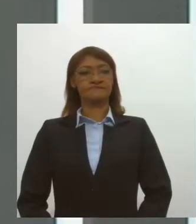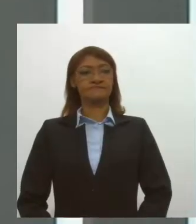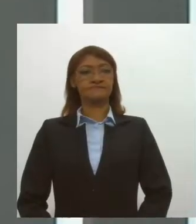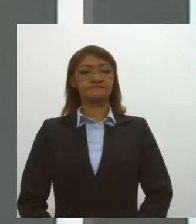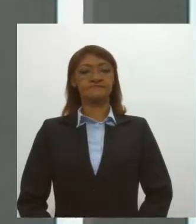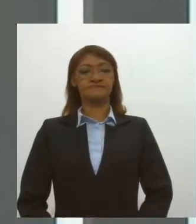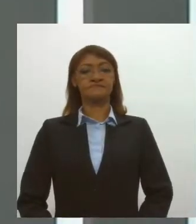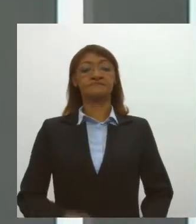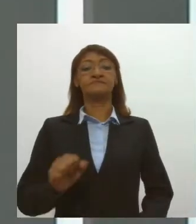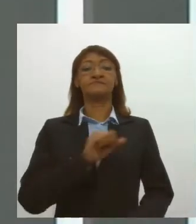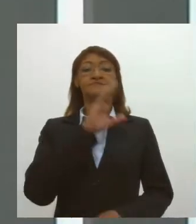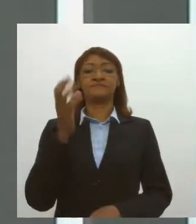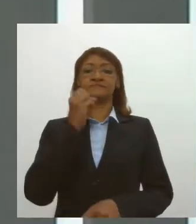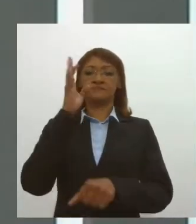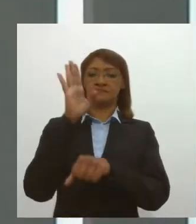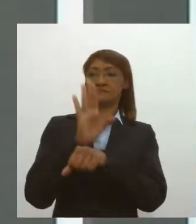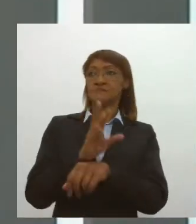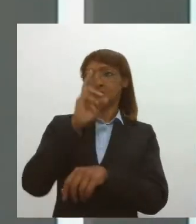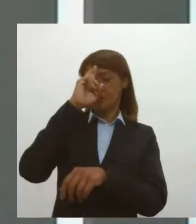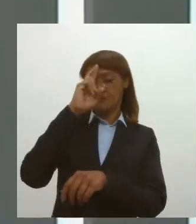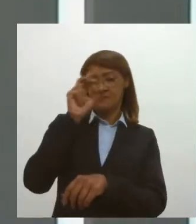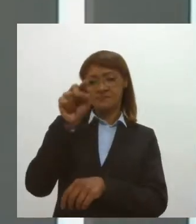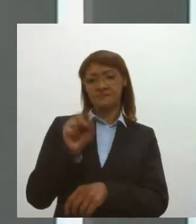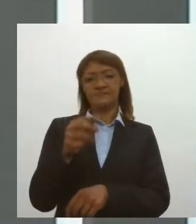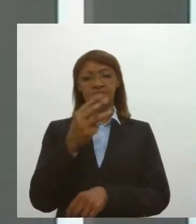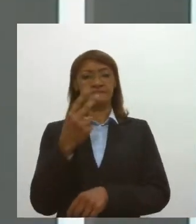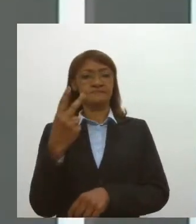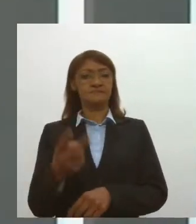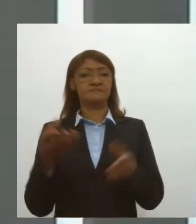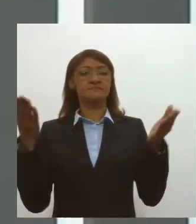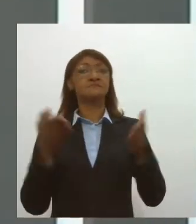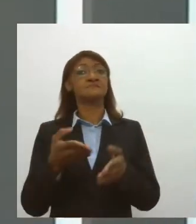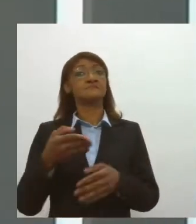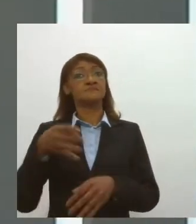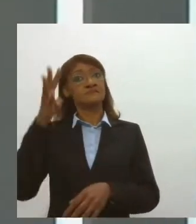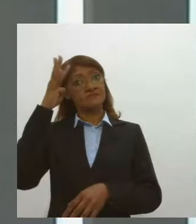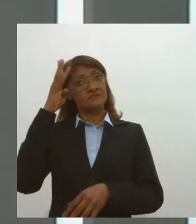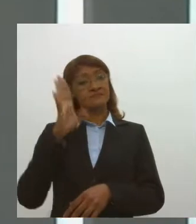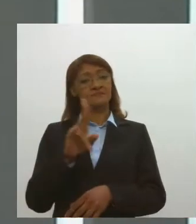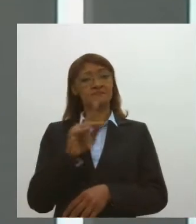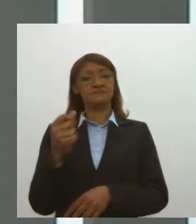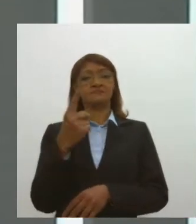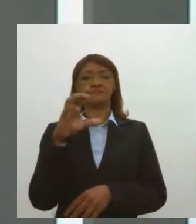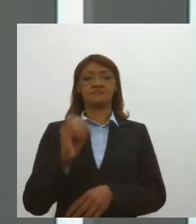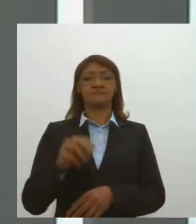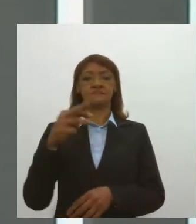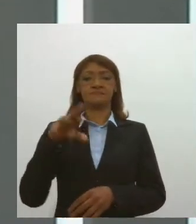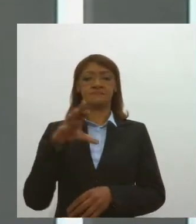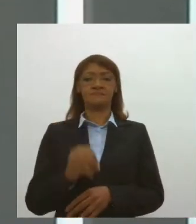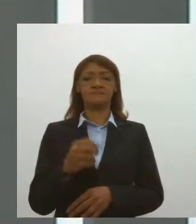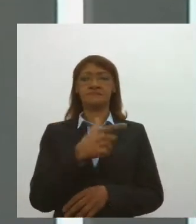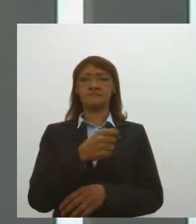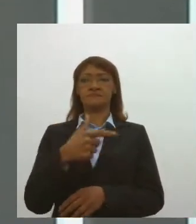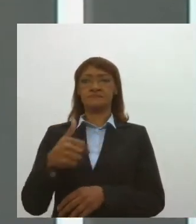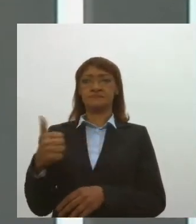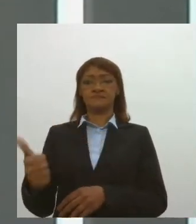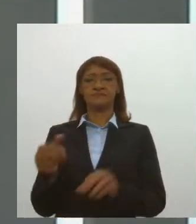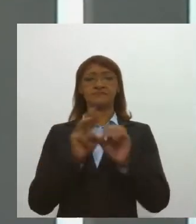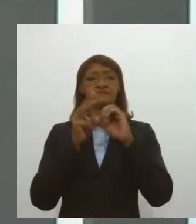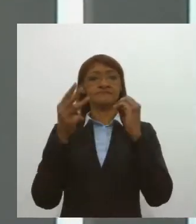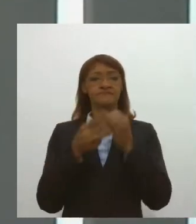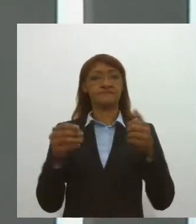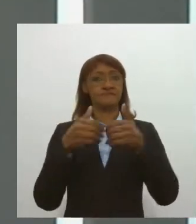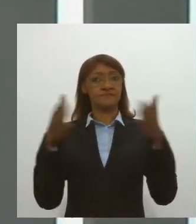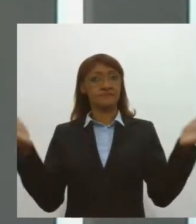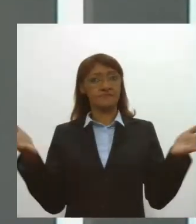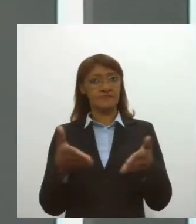Olá, muito boa tarde, meio de 32, hoje é quarta-feira, dia 10 de março de 2021, o Jornal da Lese, segunda edição, está no